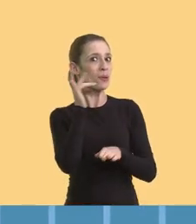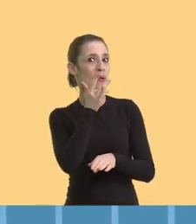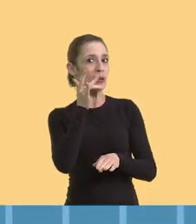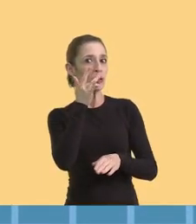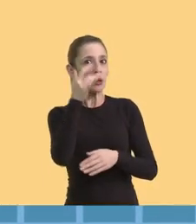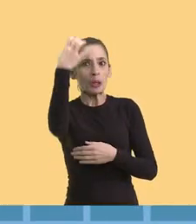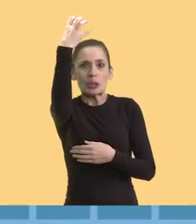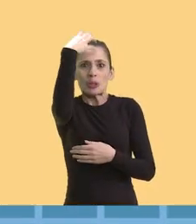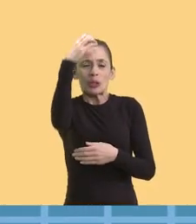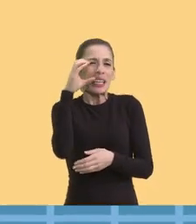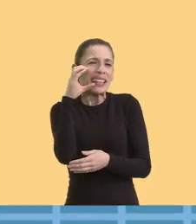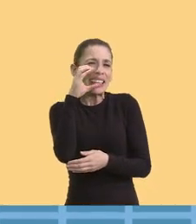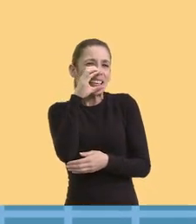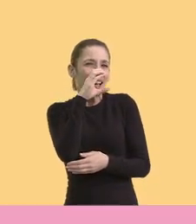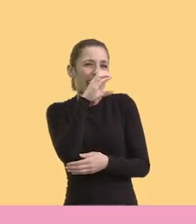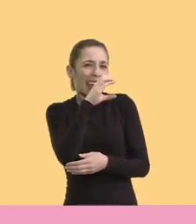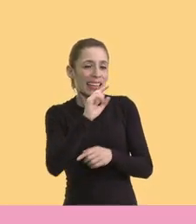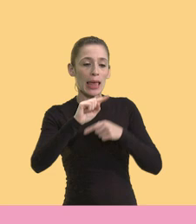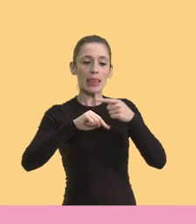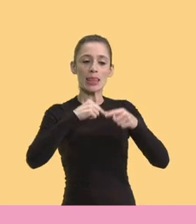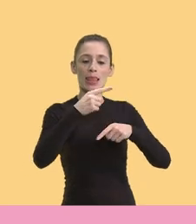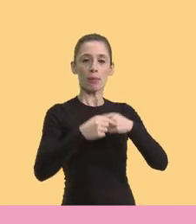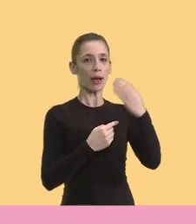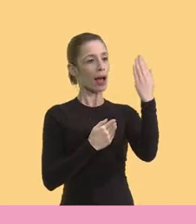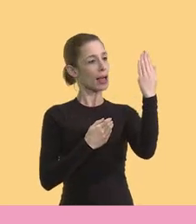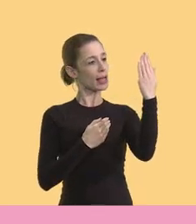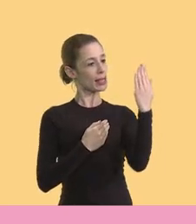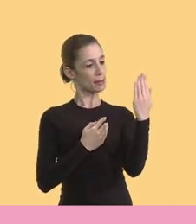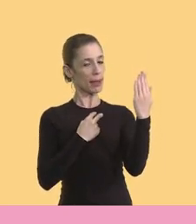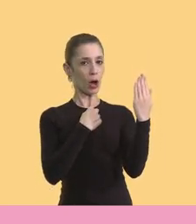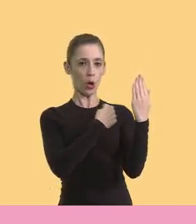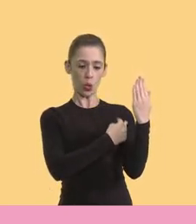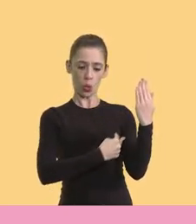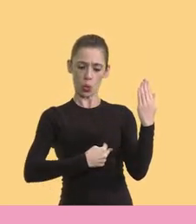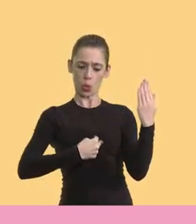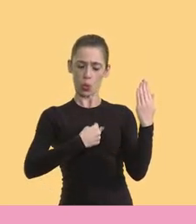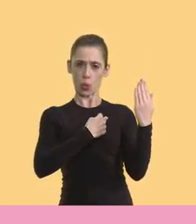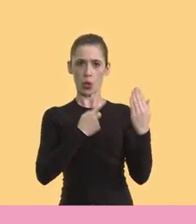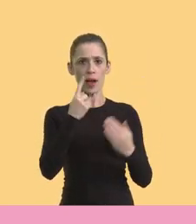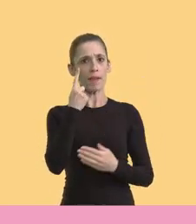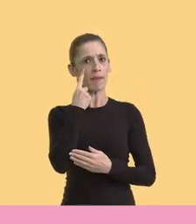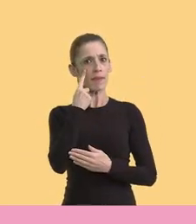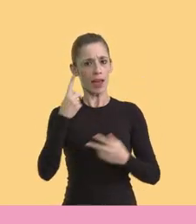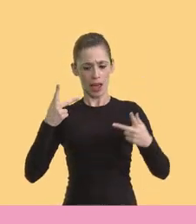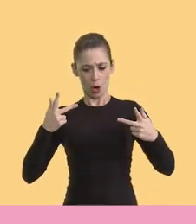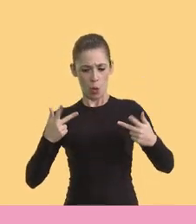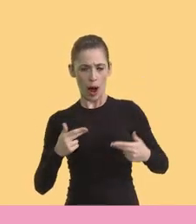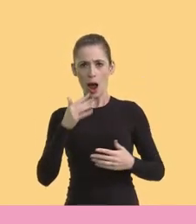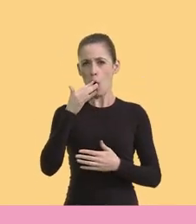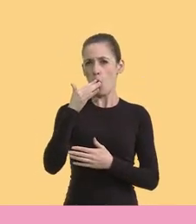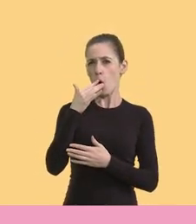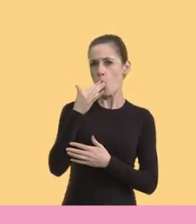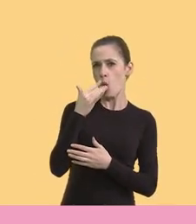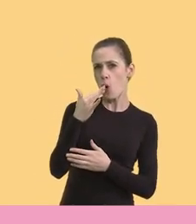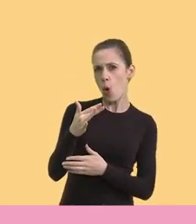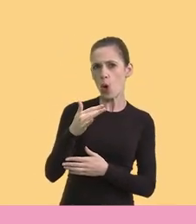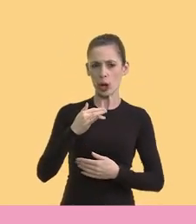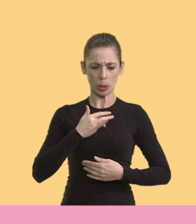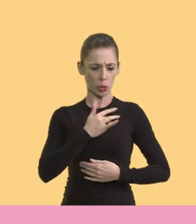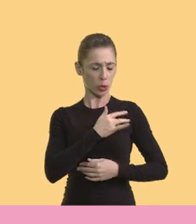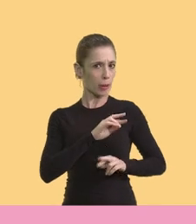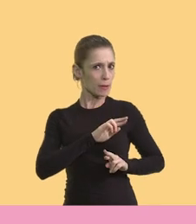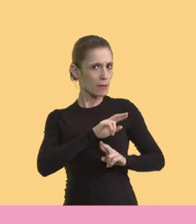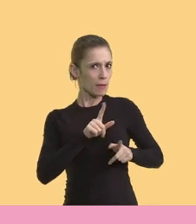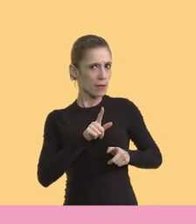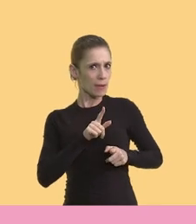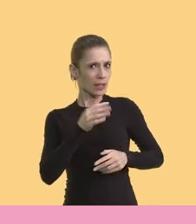Com um banho quentinho e depois você ir para o espelho e observar a sua mama. Observar a simetria entre as duas, a cor, a